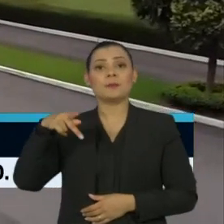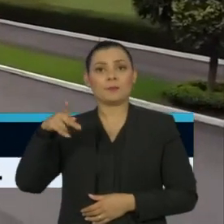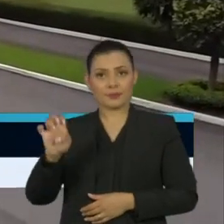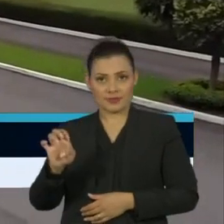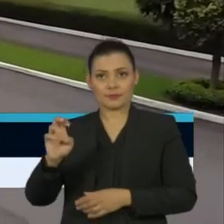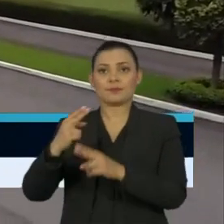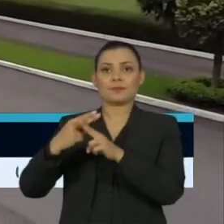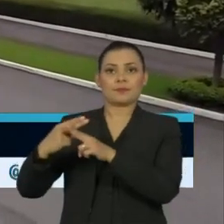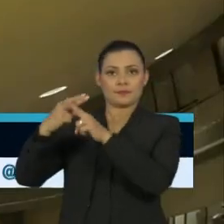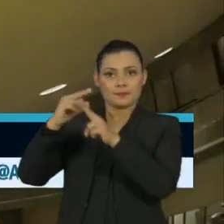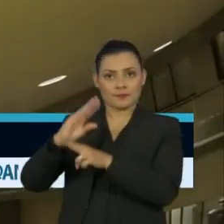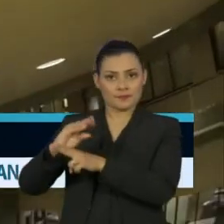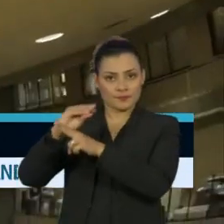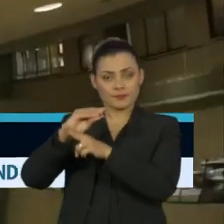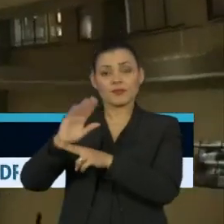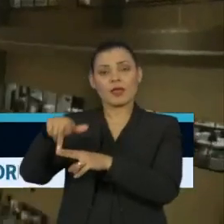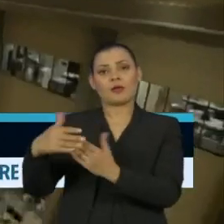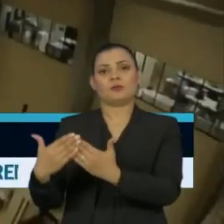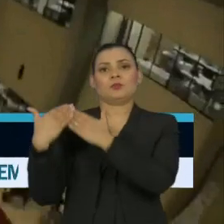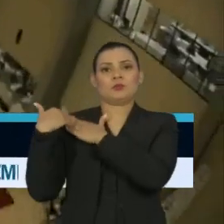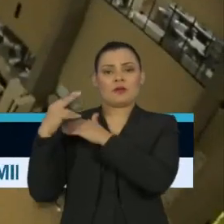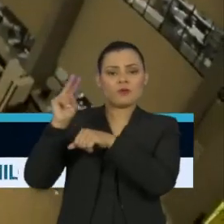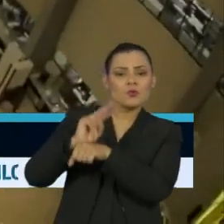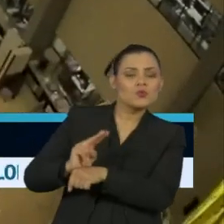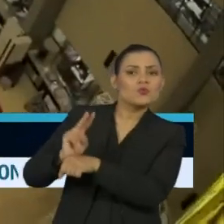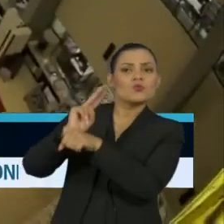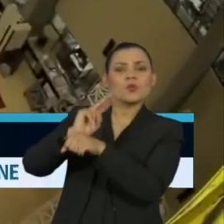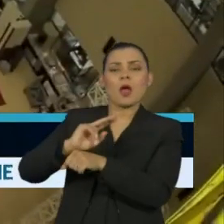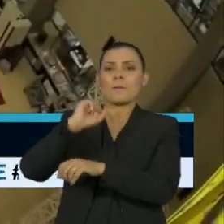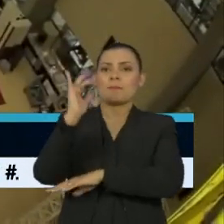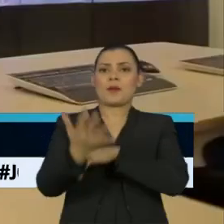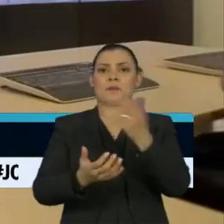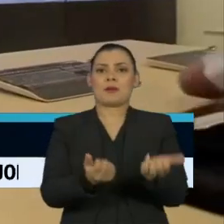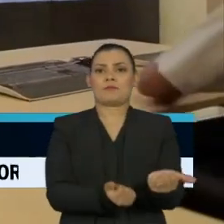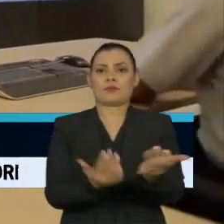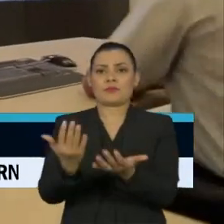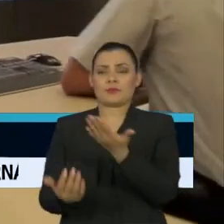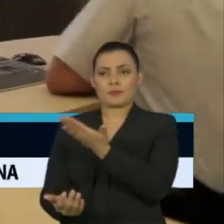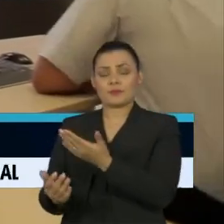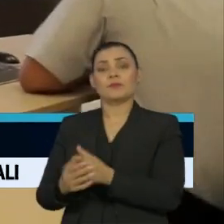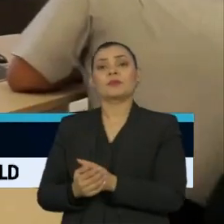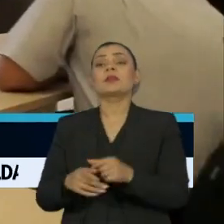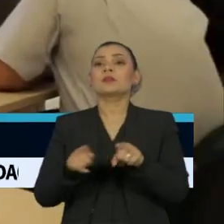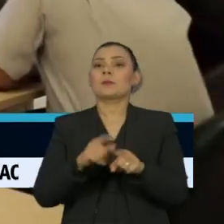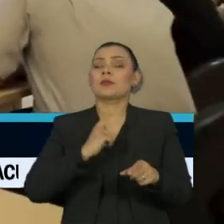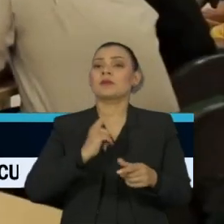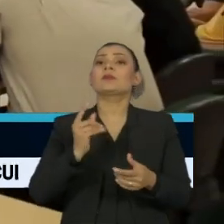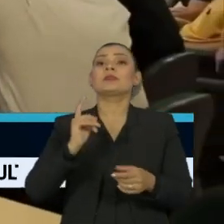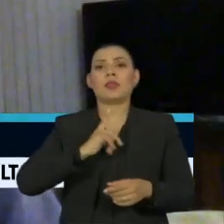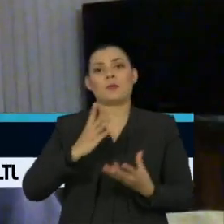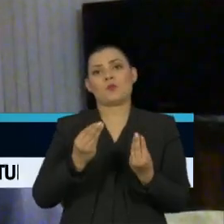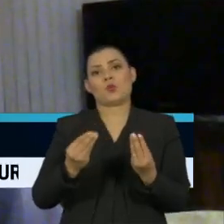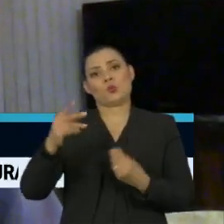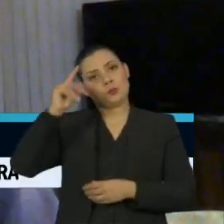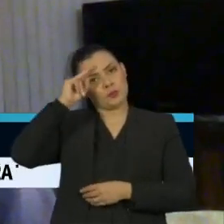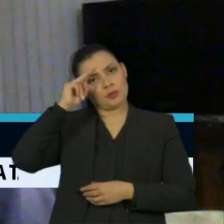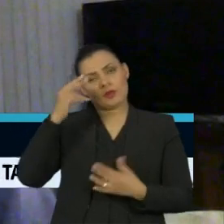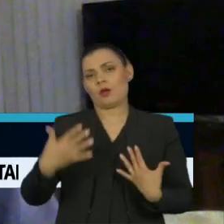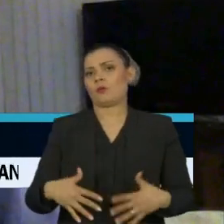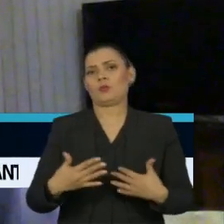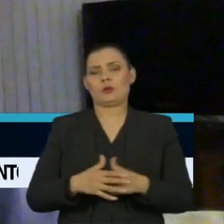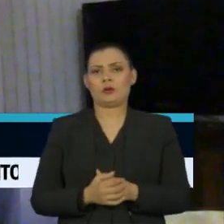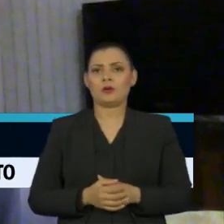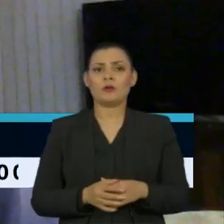Espaciais, órgão responsável por monitorar o desmatamento e as queimadas, o Conselho tem muitos militares. Nenhum